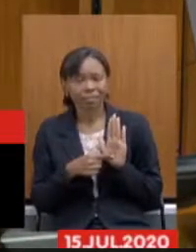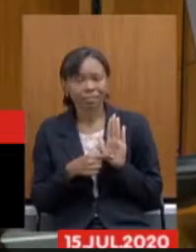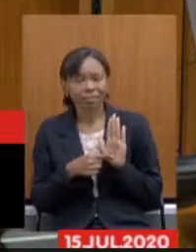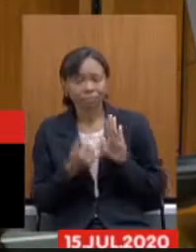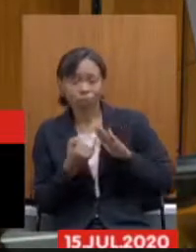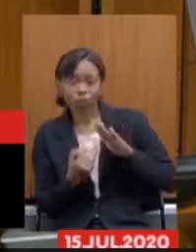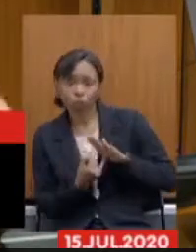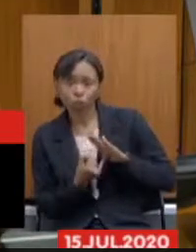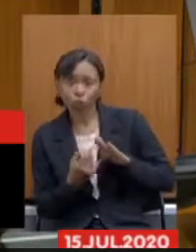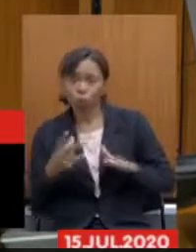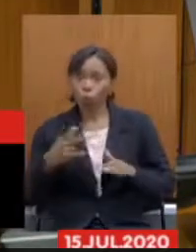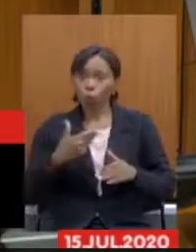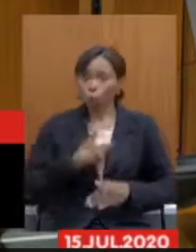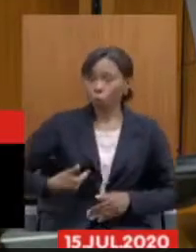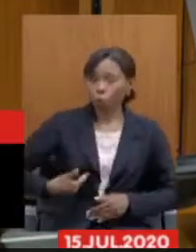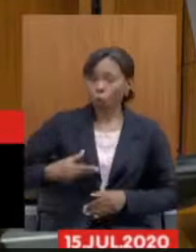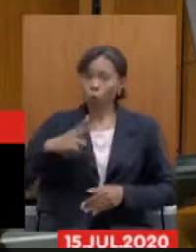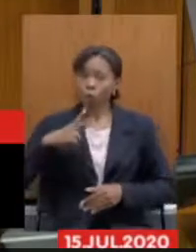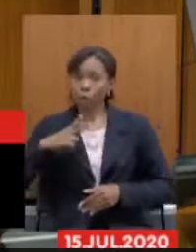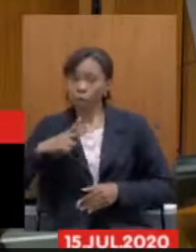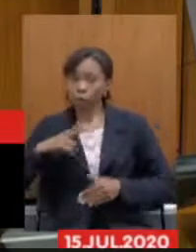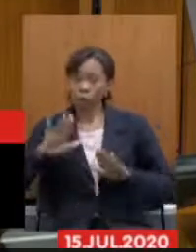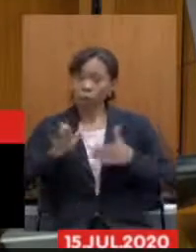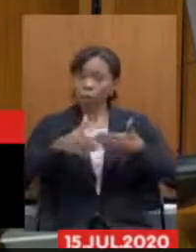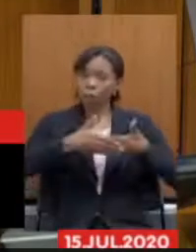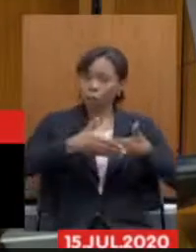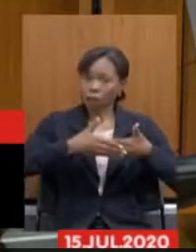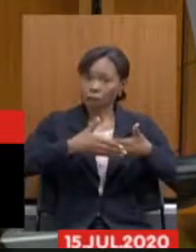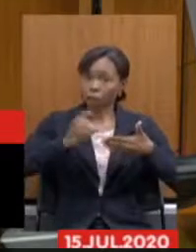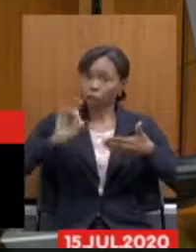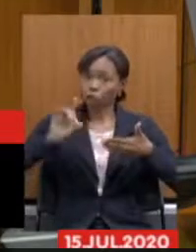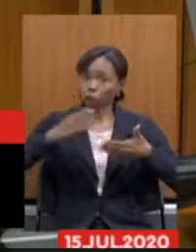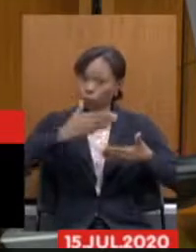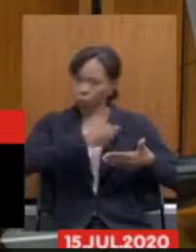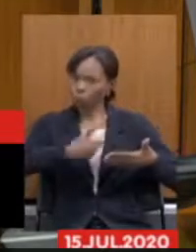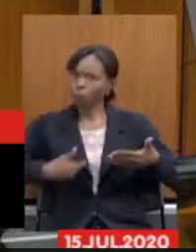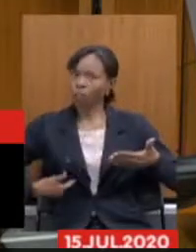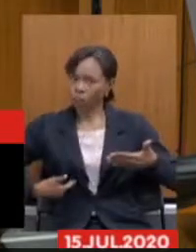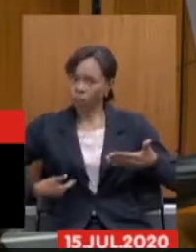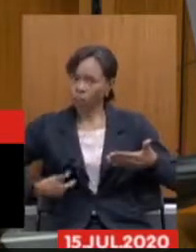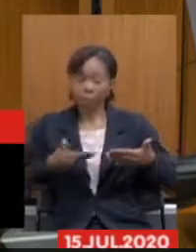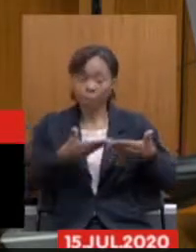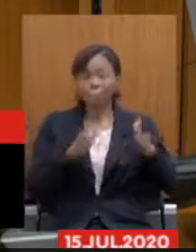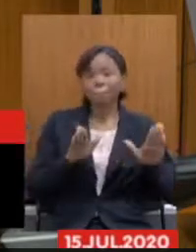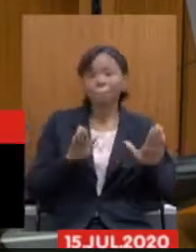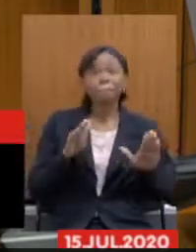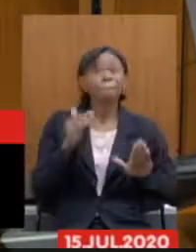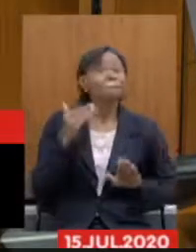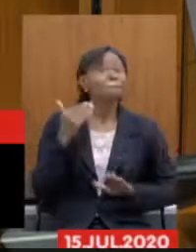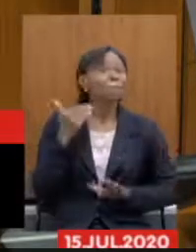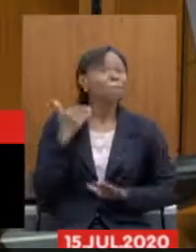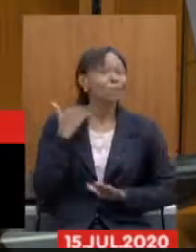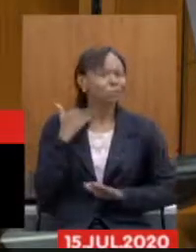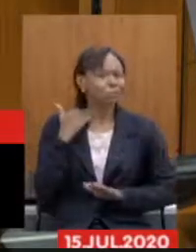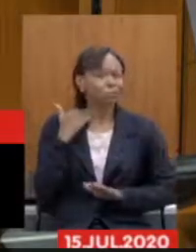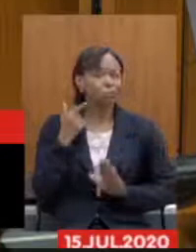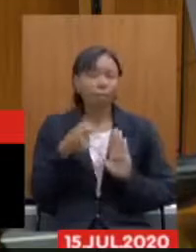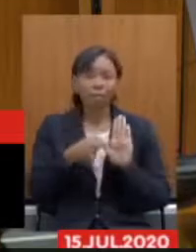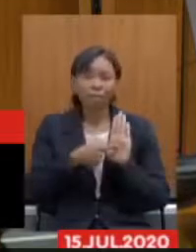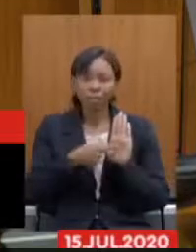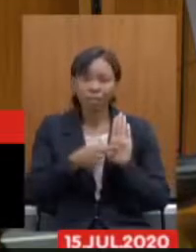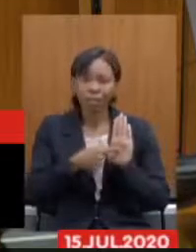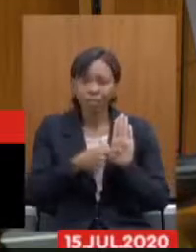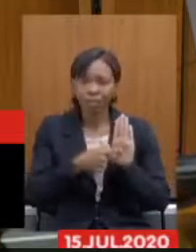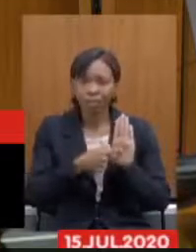fechada fechada quer dizer só o Estado que pode aberta quer dizer banco é isso que está escrito lá pessoal